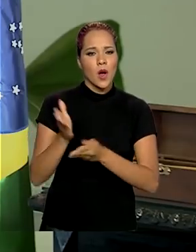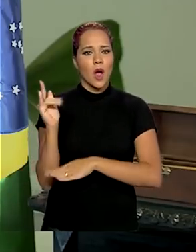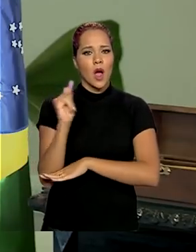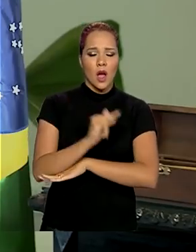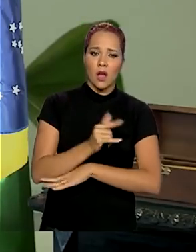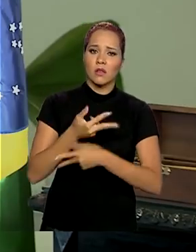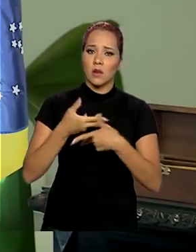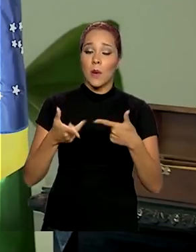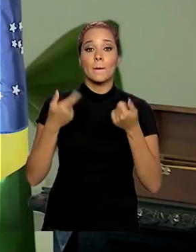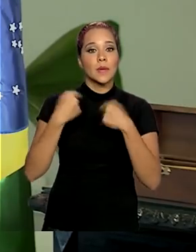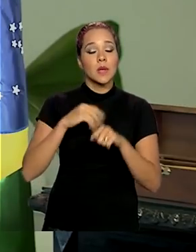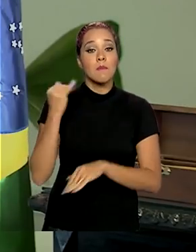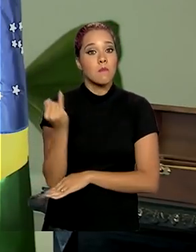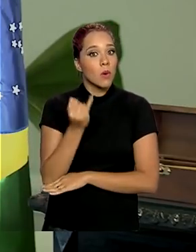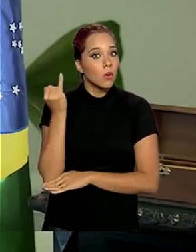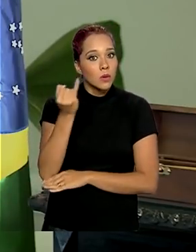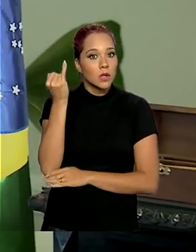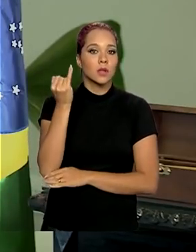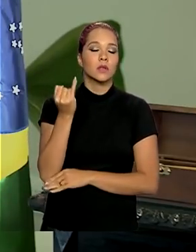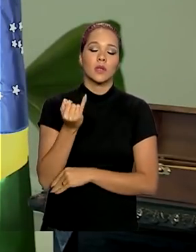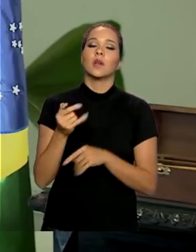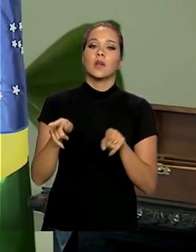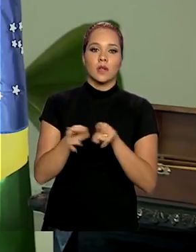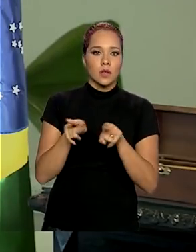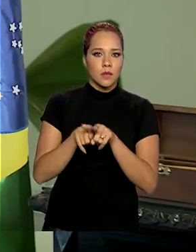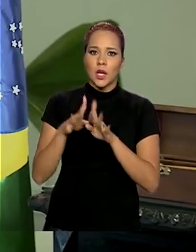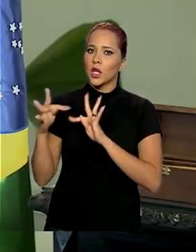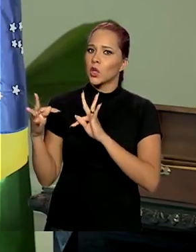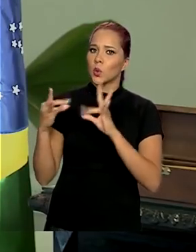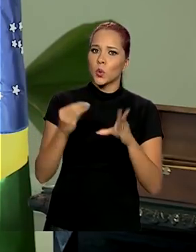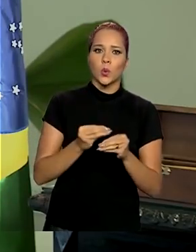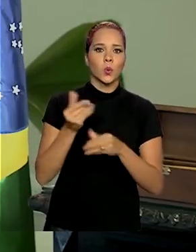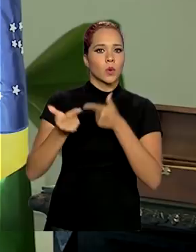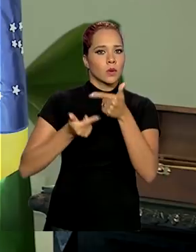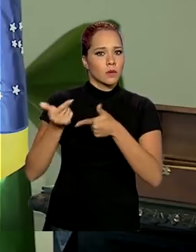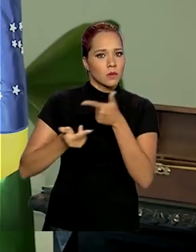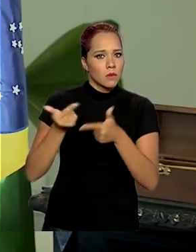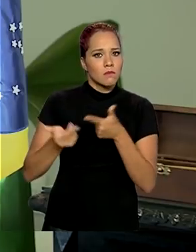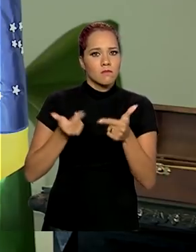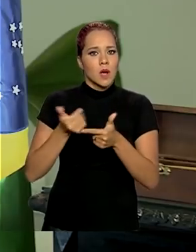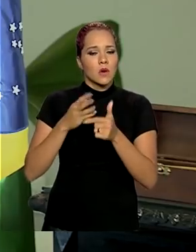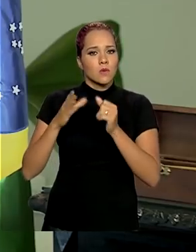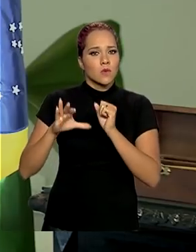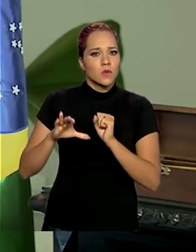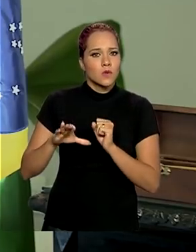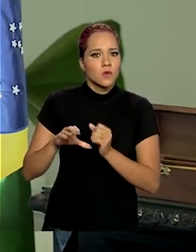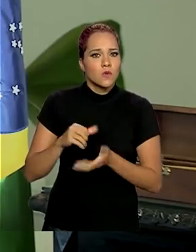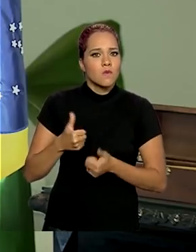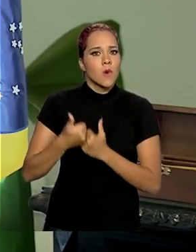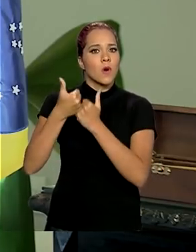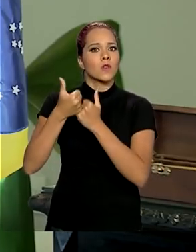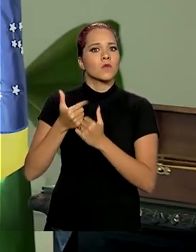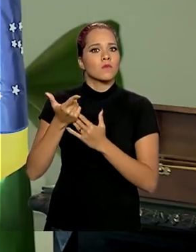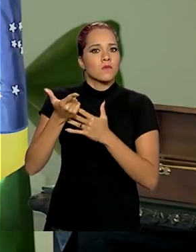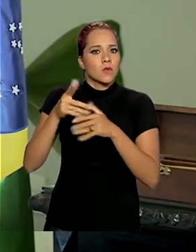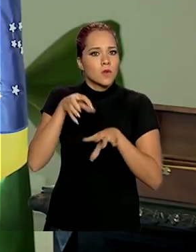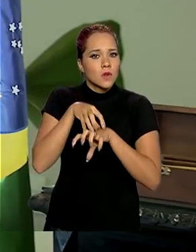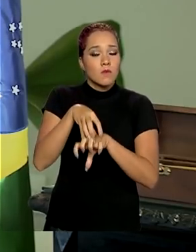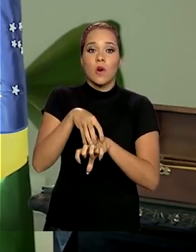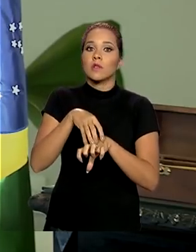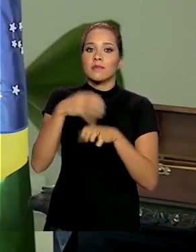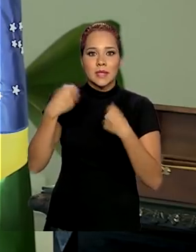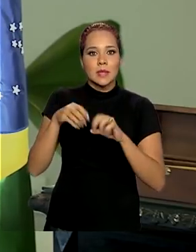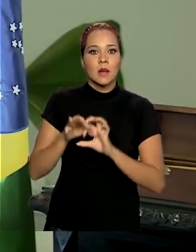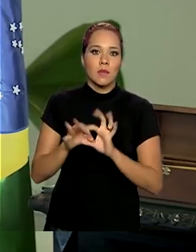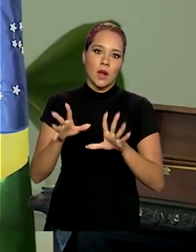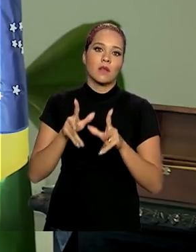uma atividade essencial. E além disso, que todas as atividades de suporte para o transporte estivessem liberadas.